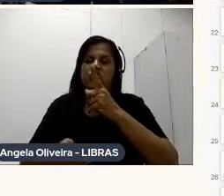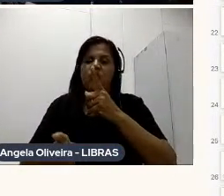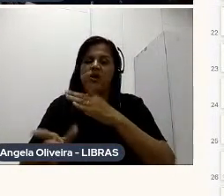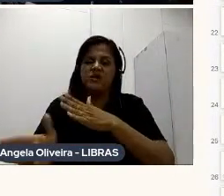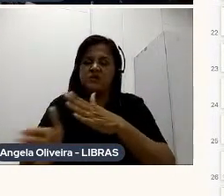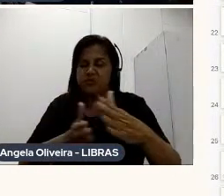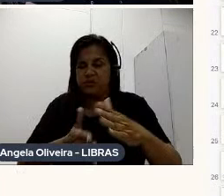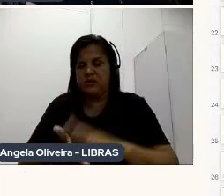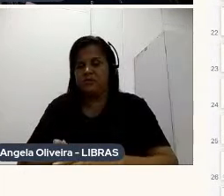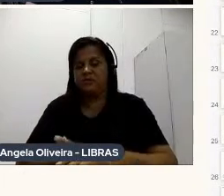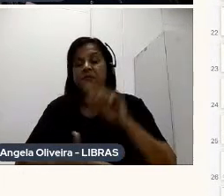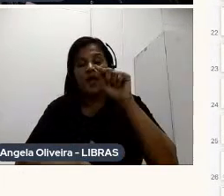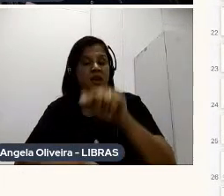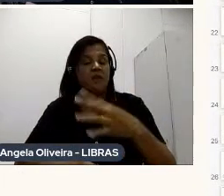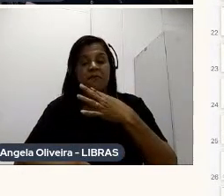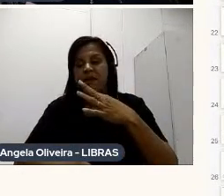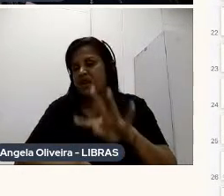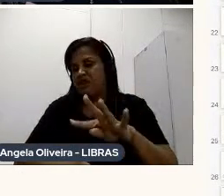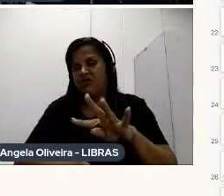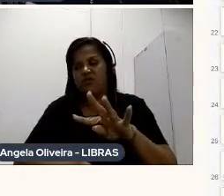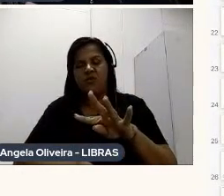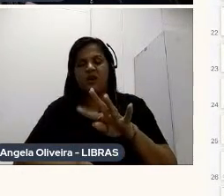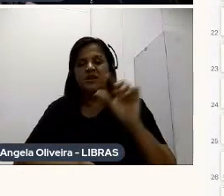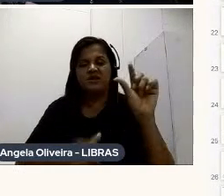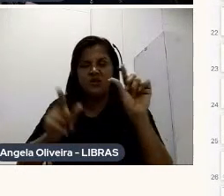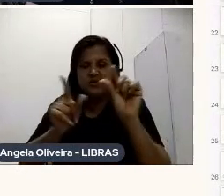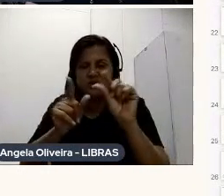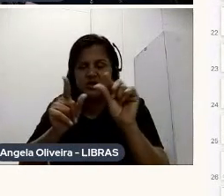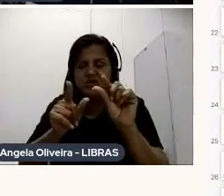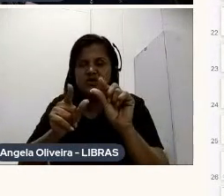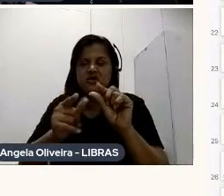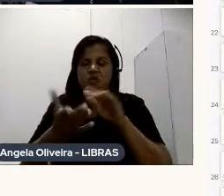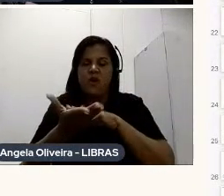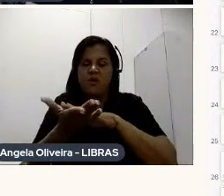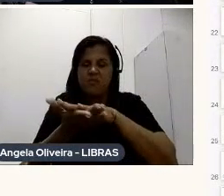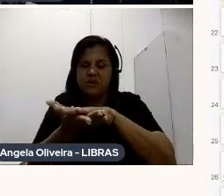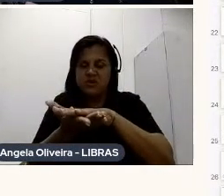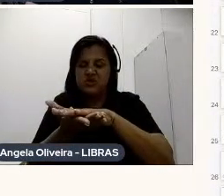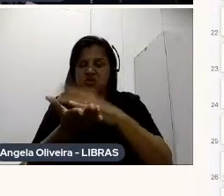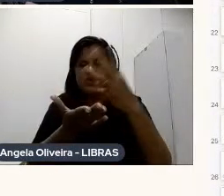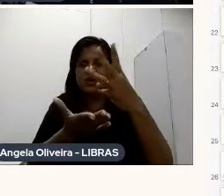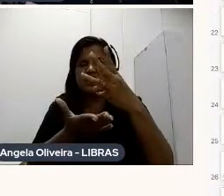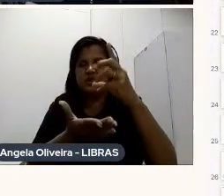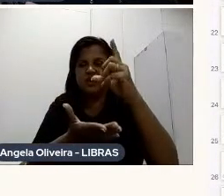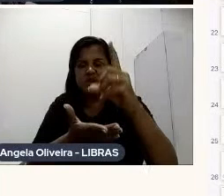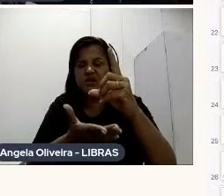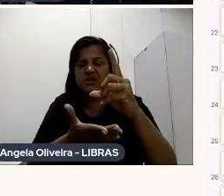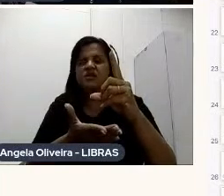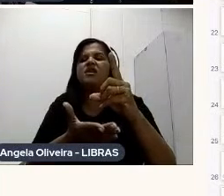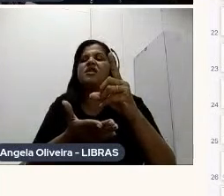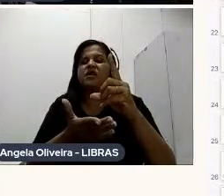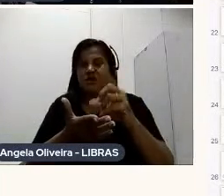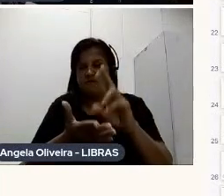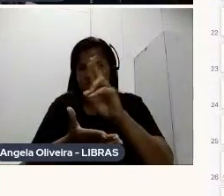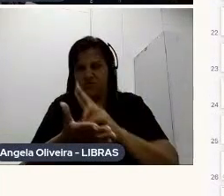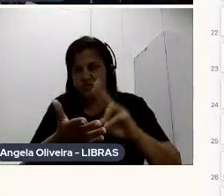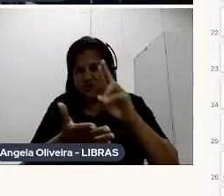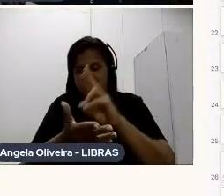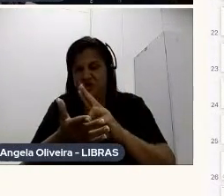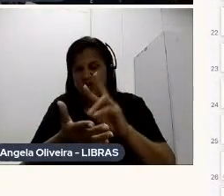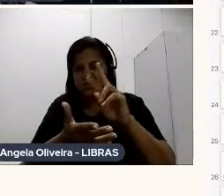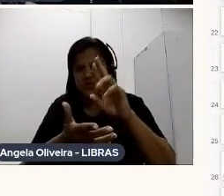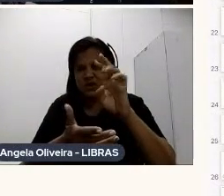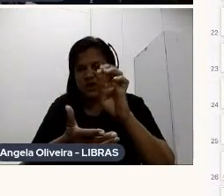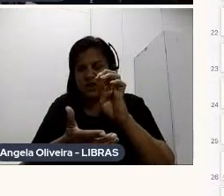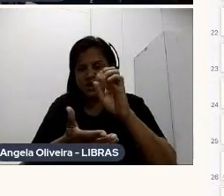Aqui, para quem não conhece Eu pus só um trechinho É uma impressora 3D Funcionando Essa é uma impressora De resina Ela